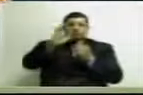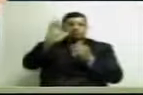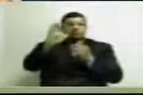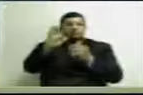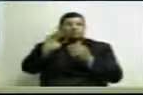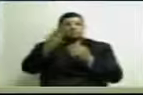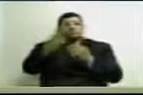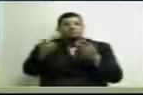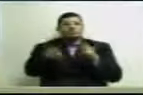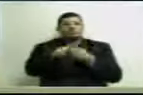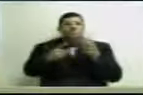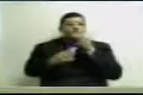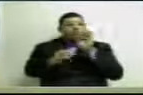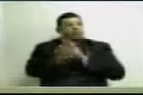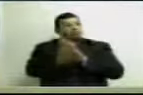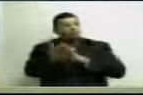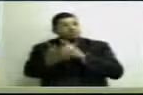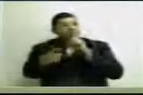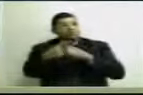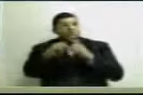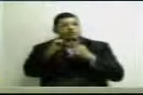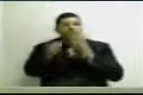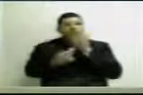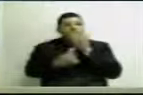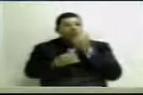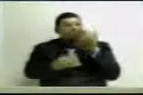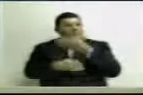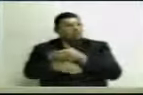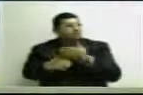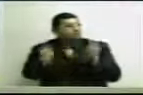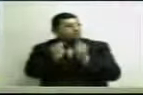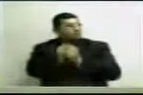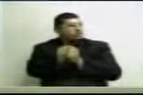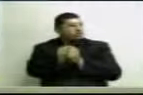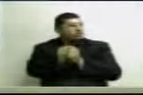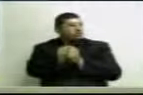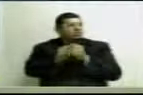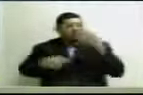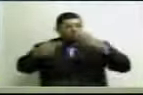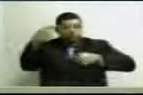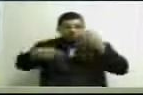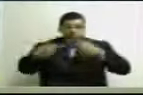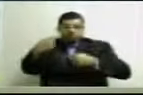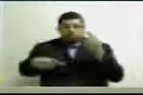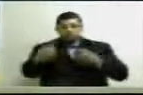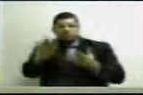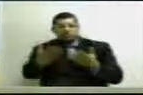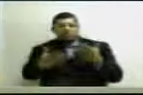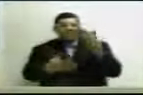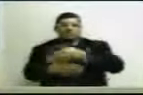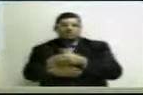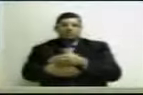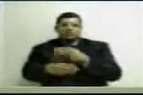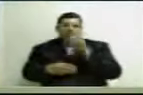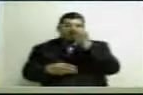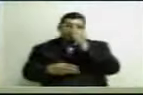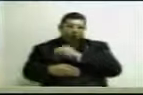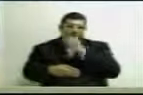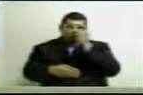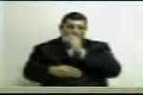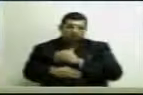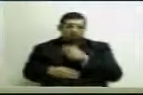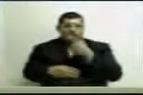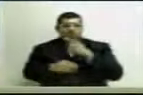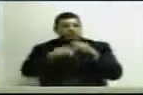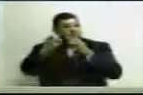caro ou até a não comer. Porque se você aliar isso a uma política do setor primário desastrosa,